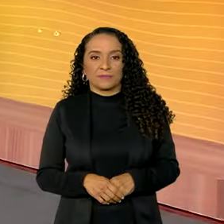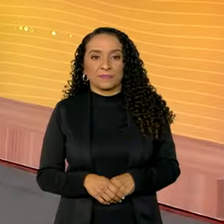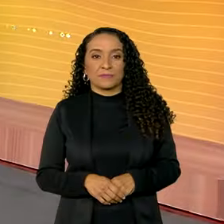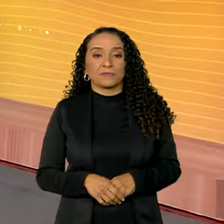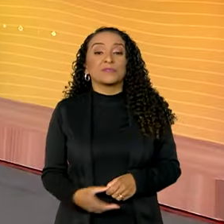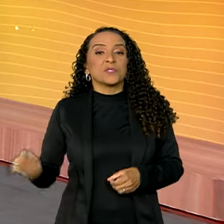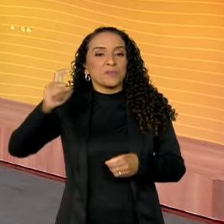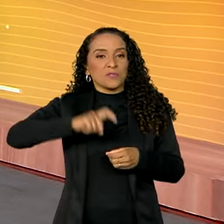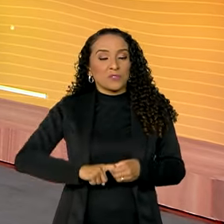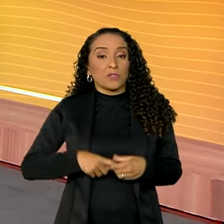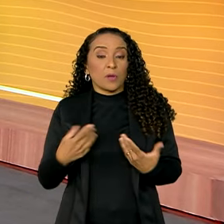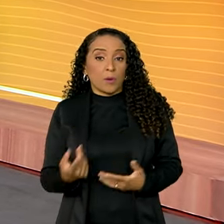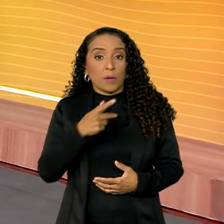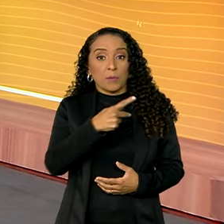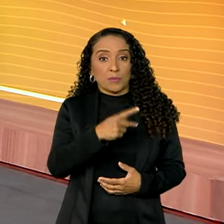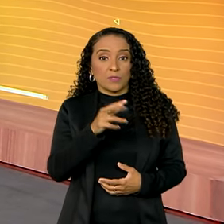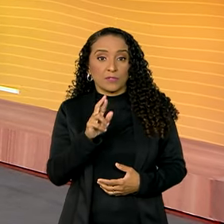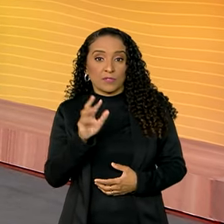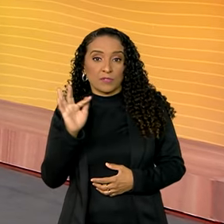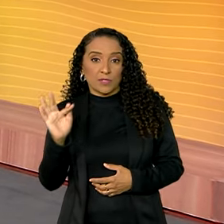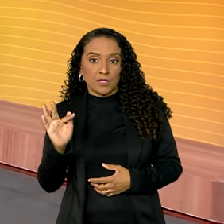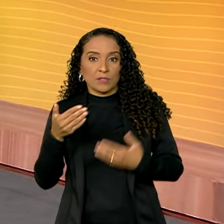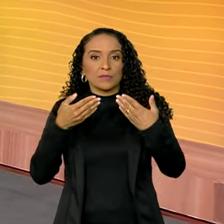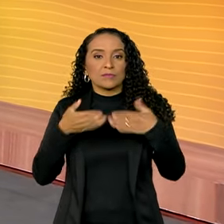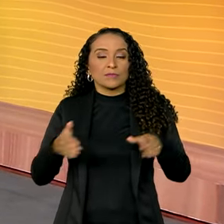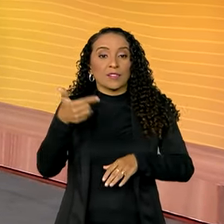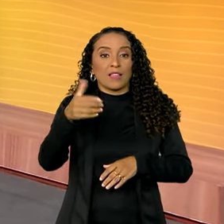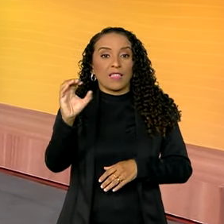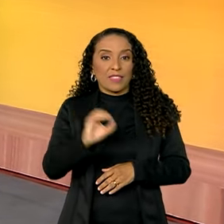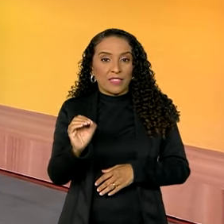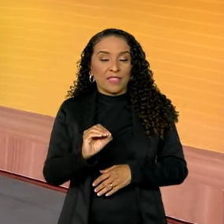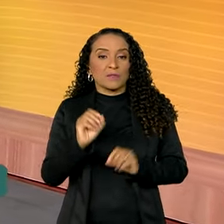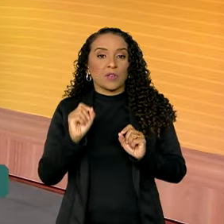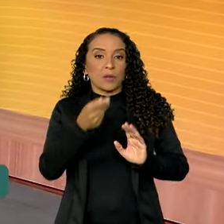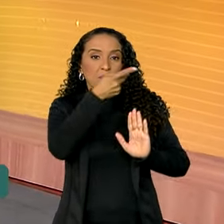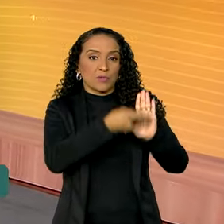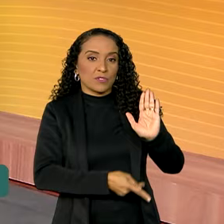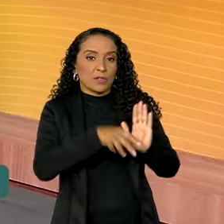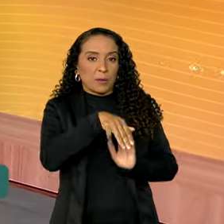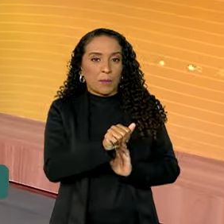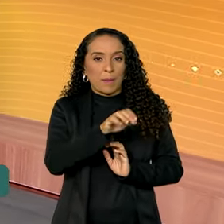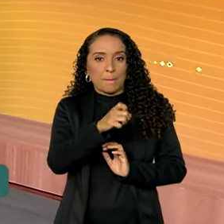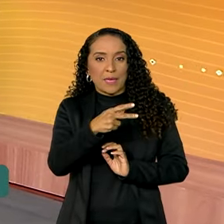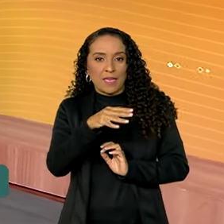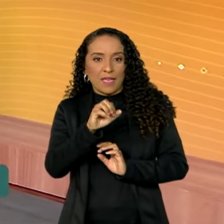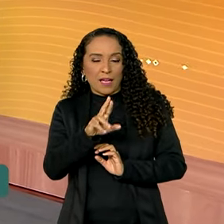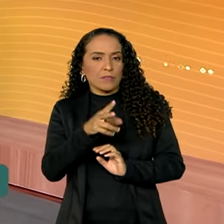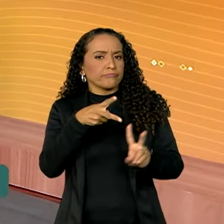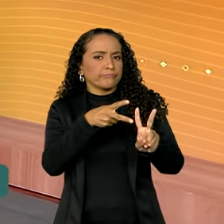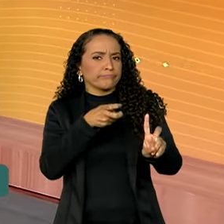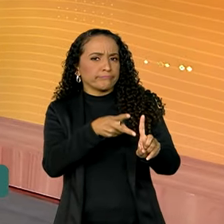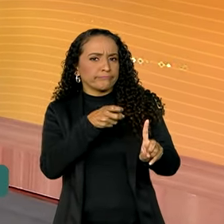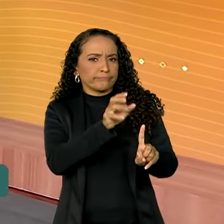Estamos de volta. E olha, a Polícia Rodoviária Federal lançou a 10ª edição do projeto Mapear, sobre a exploração